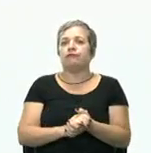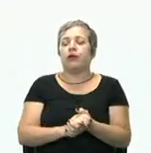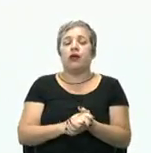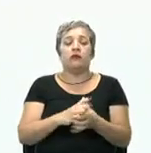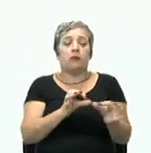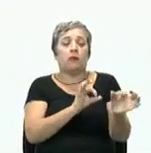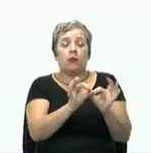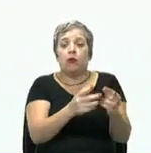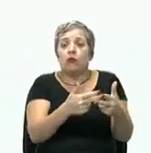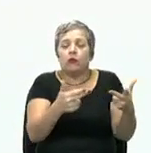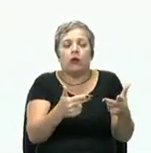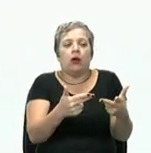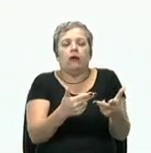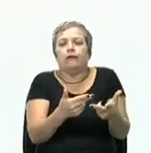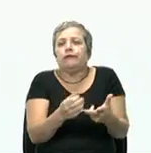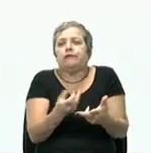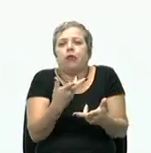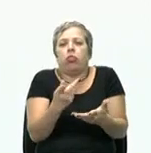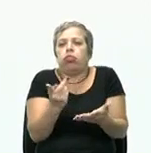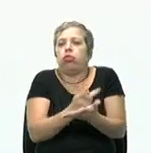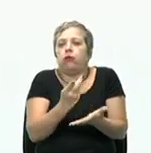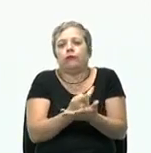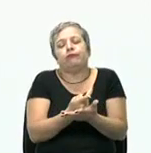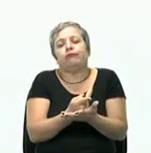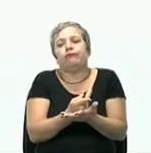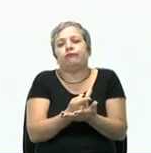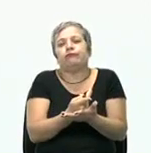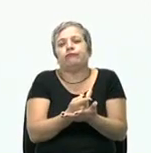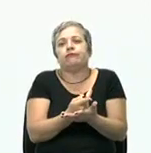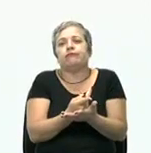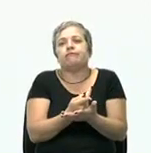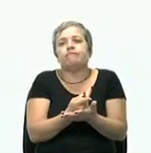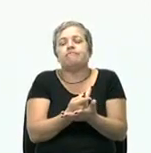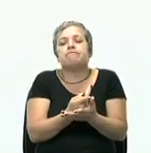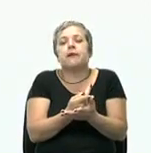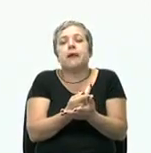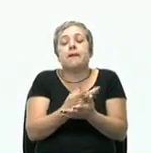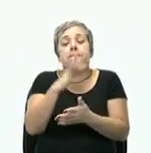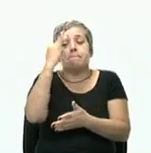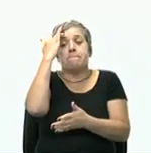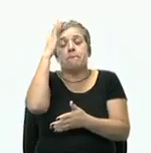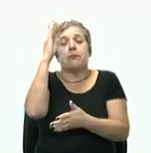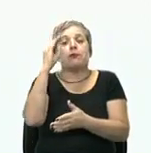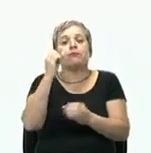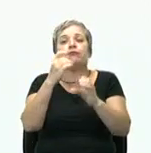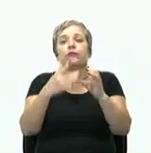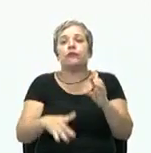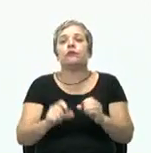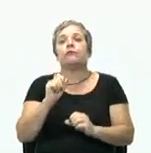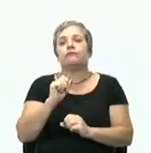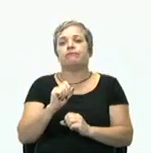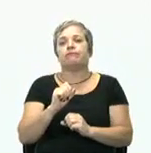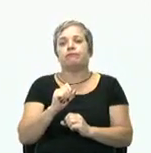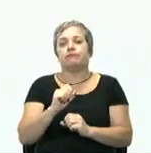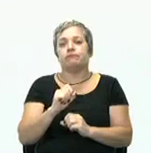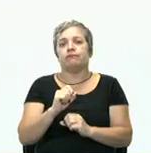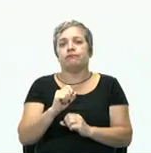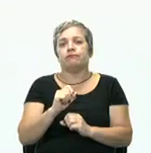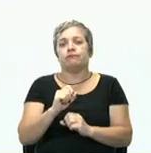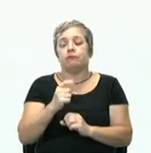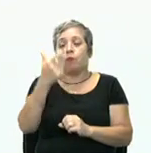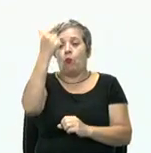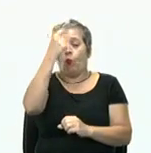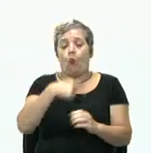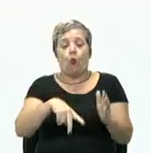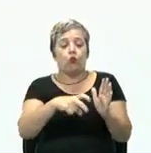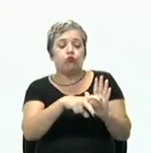programado. Aí acontece o quê? A disfunção. As principais disfunções presentes no problema são a internalização